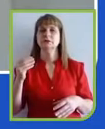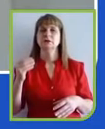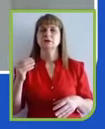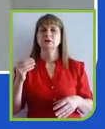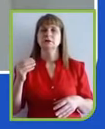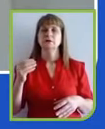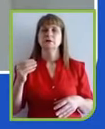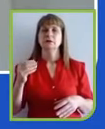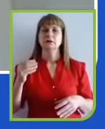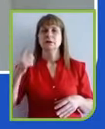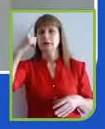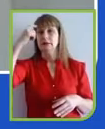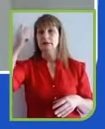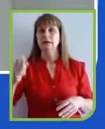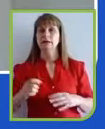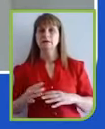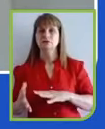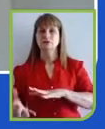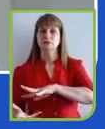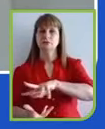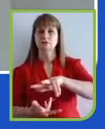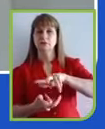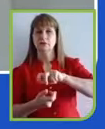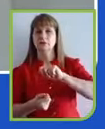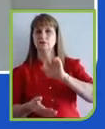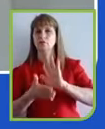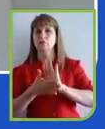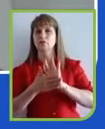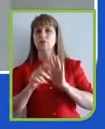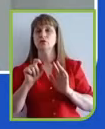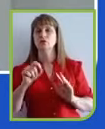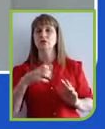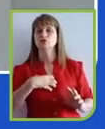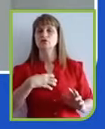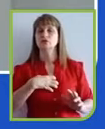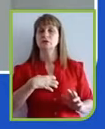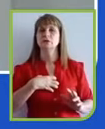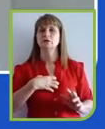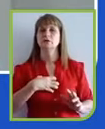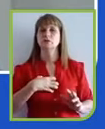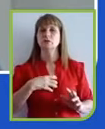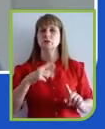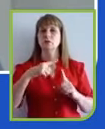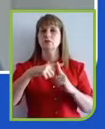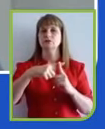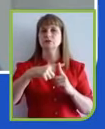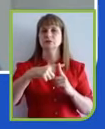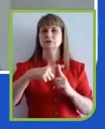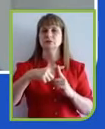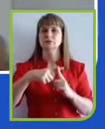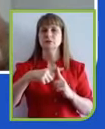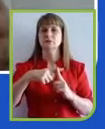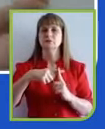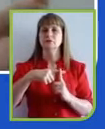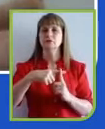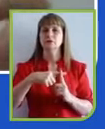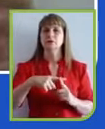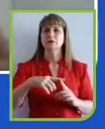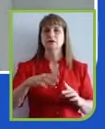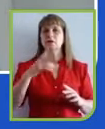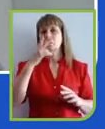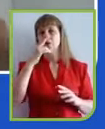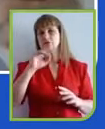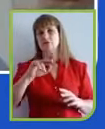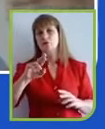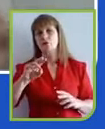de uma forma positiva. É claro que há, e aí o depois do Rodolfo pode comentar também muito bem, que tem a lógica